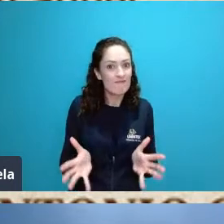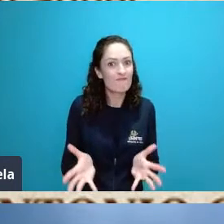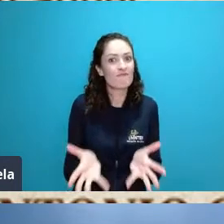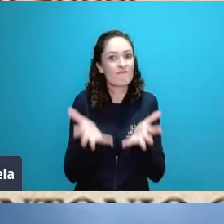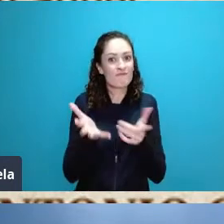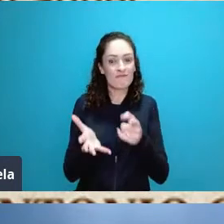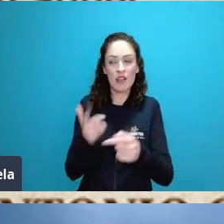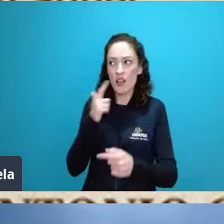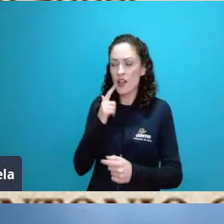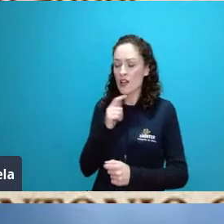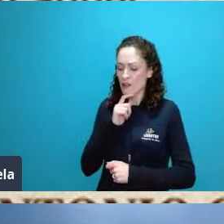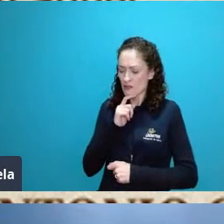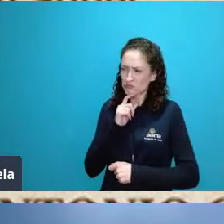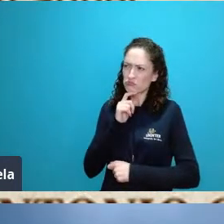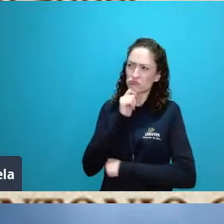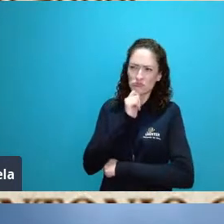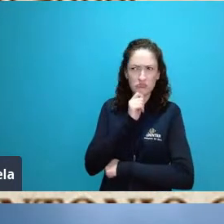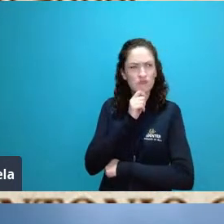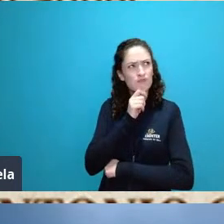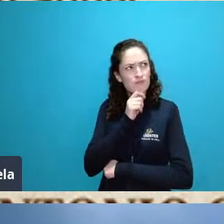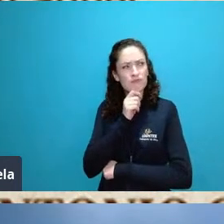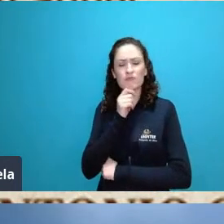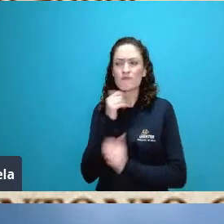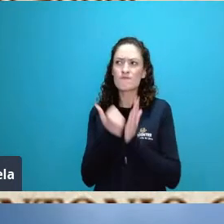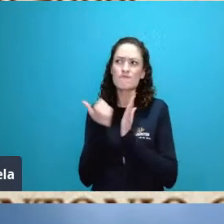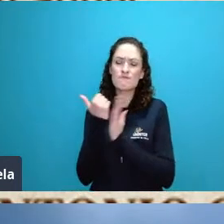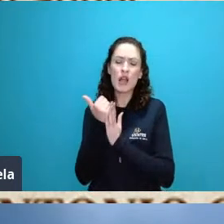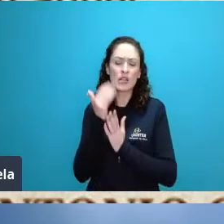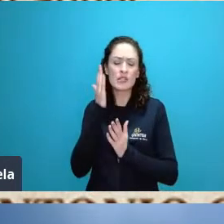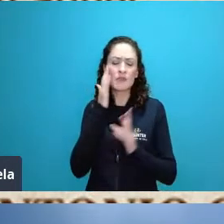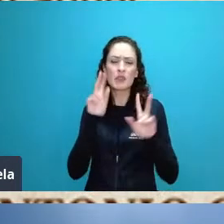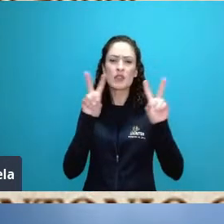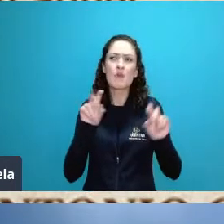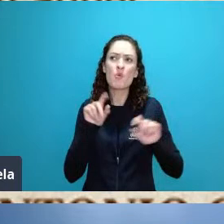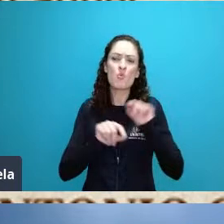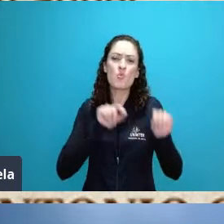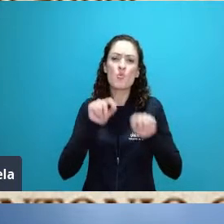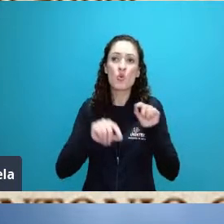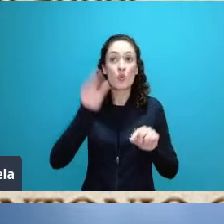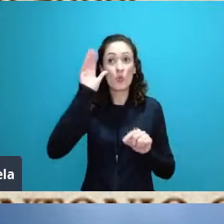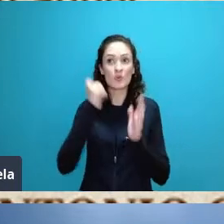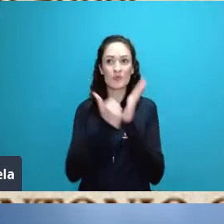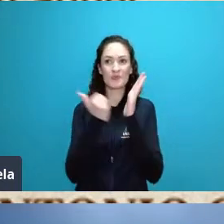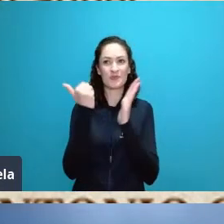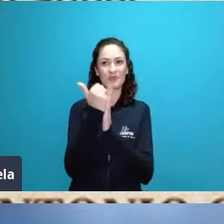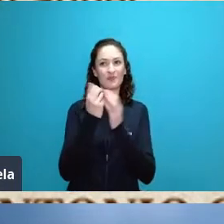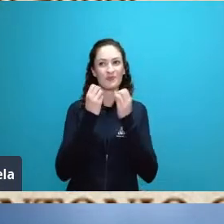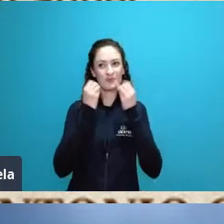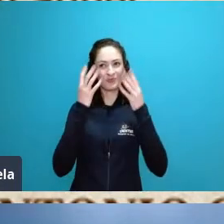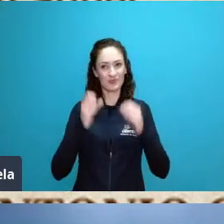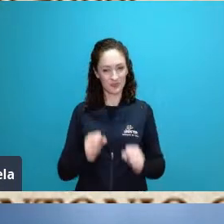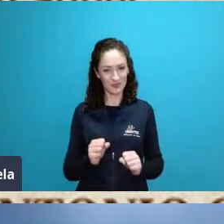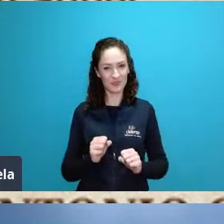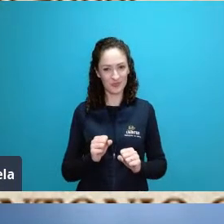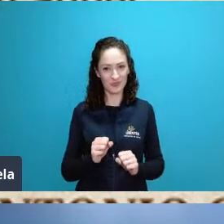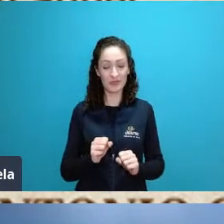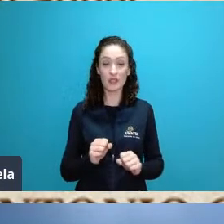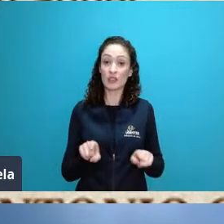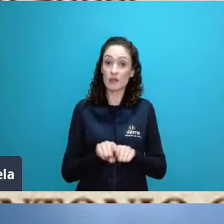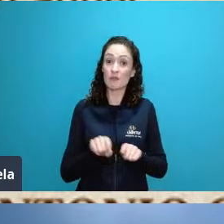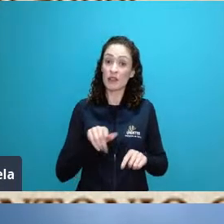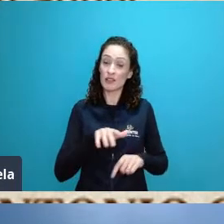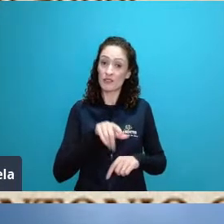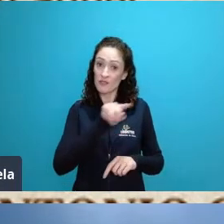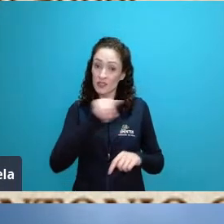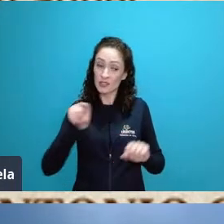vocês é adentrem ao ao ao ao meio científico e